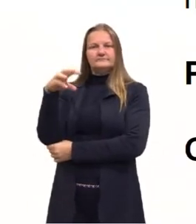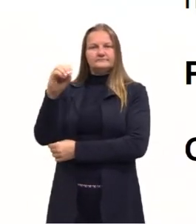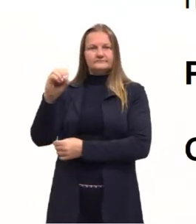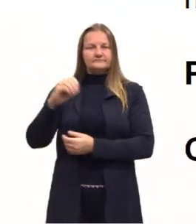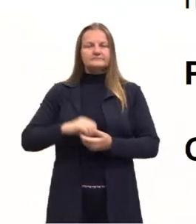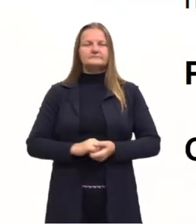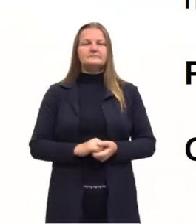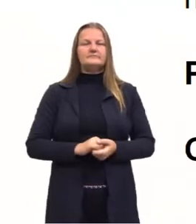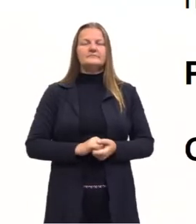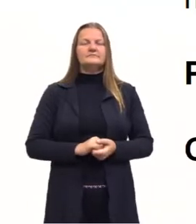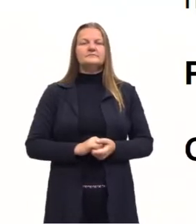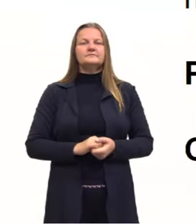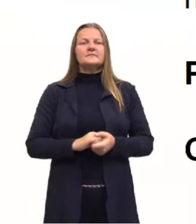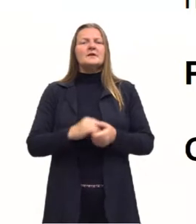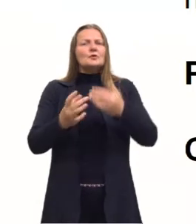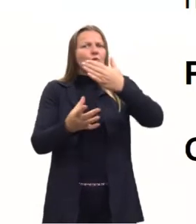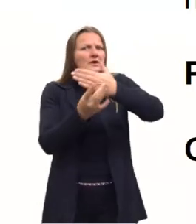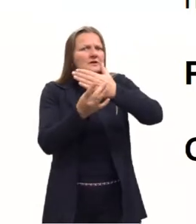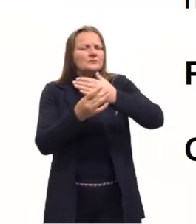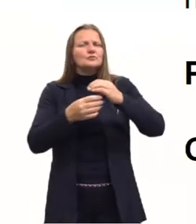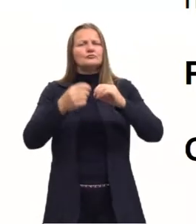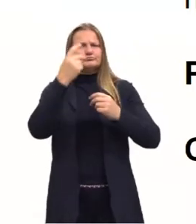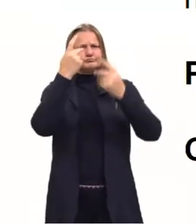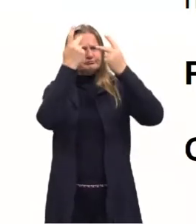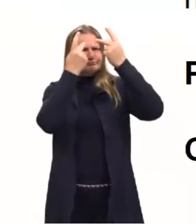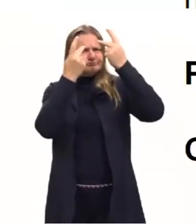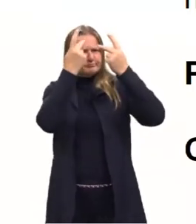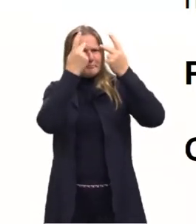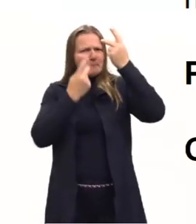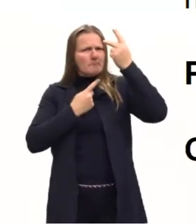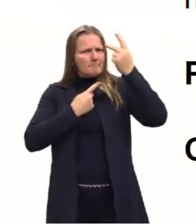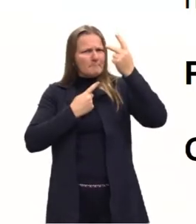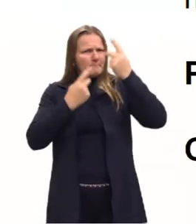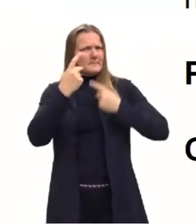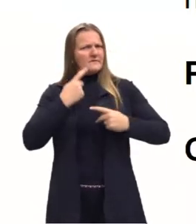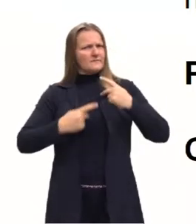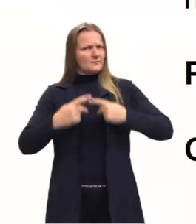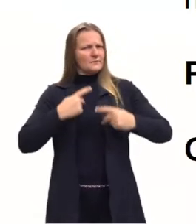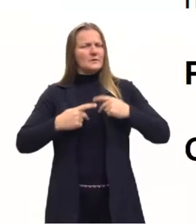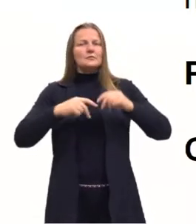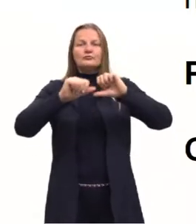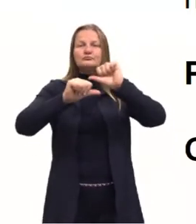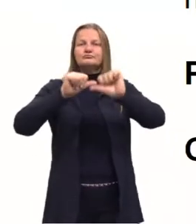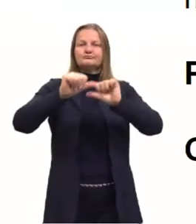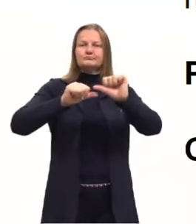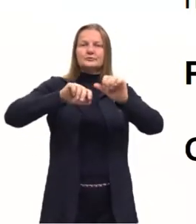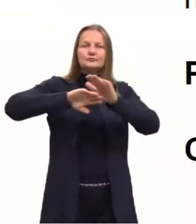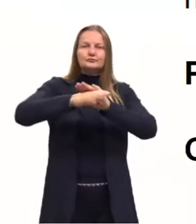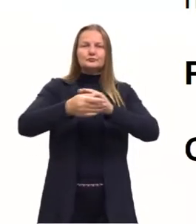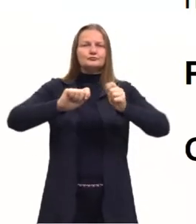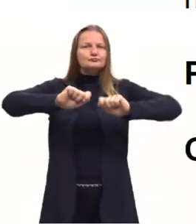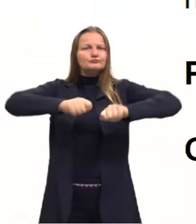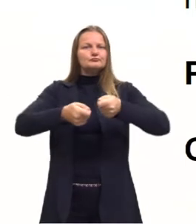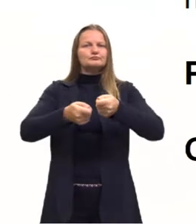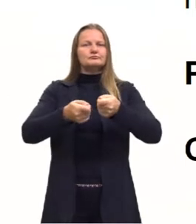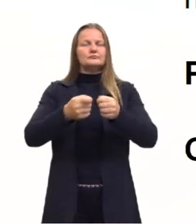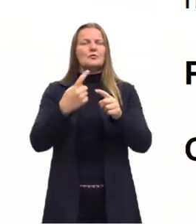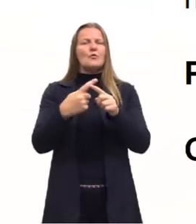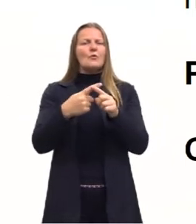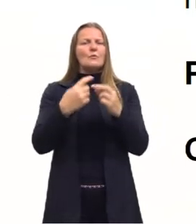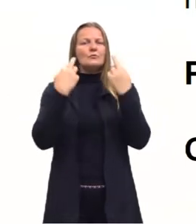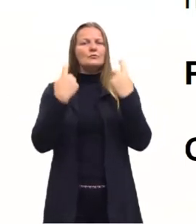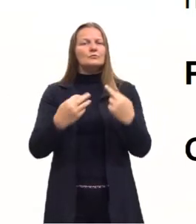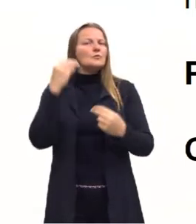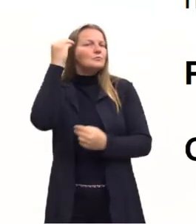a análise dos personagens, ela muda. Ela vira uma análise psicológica. Já no naturalismo, gente vai ter essa